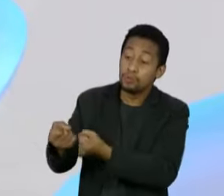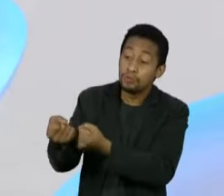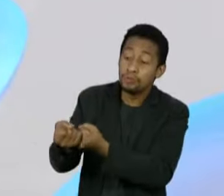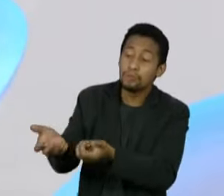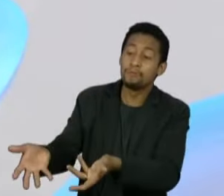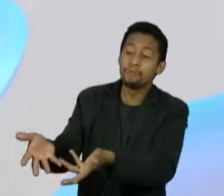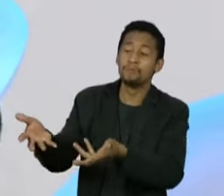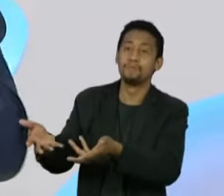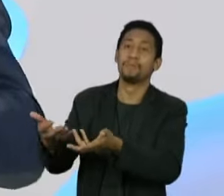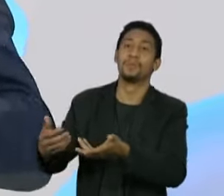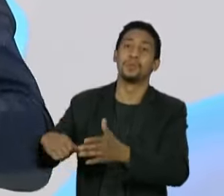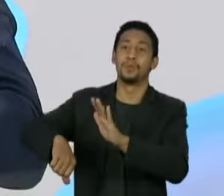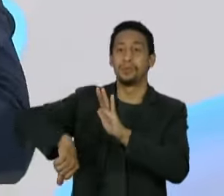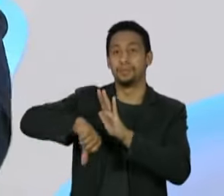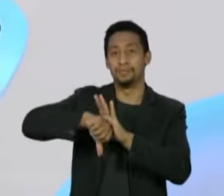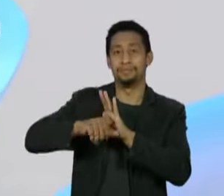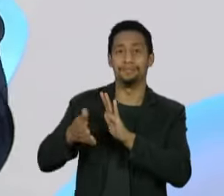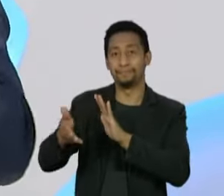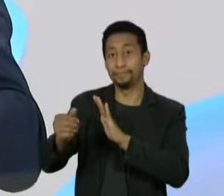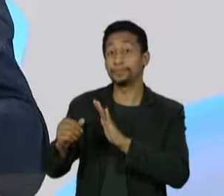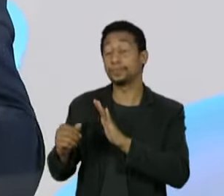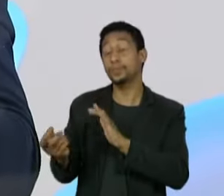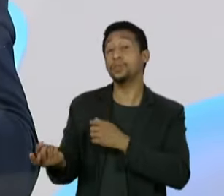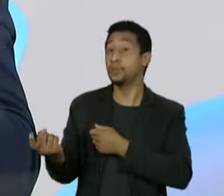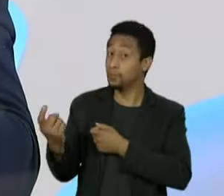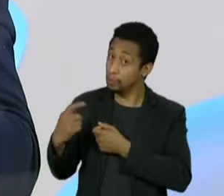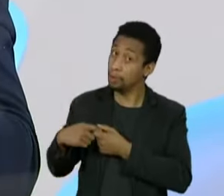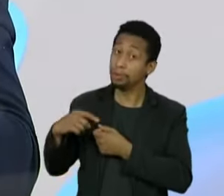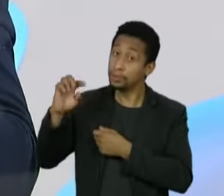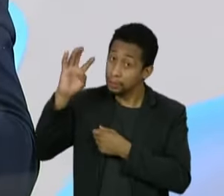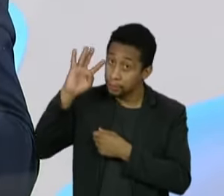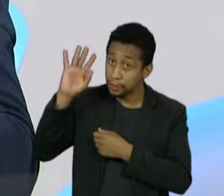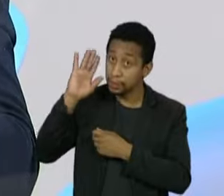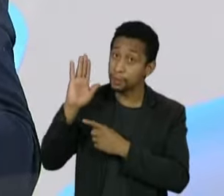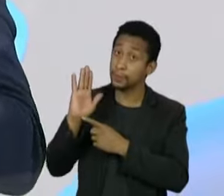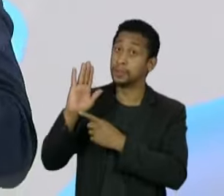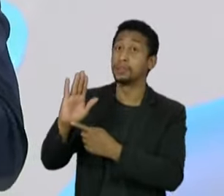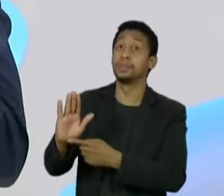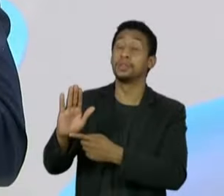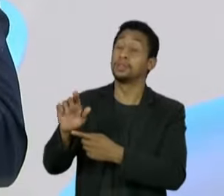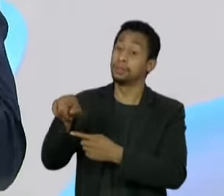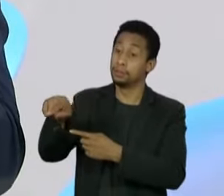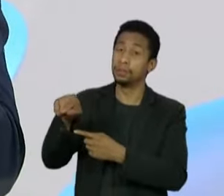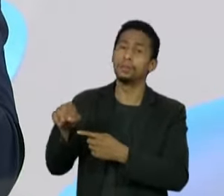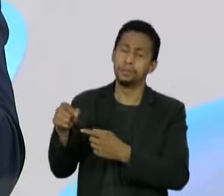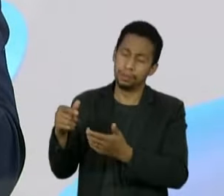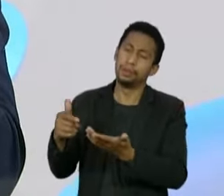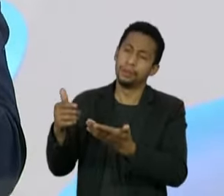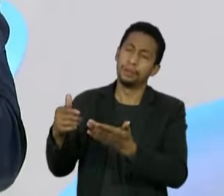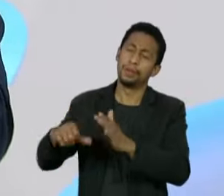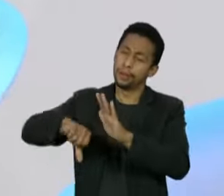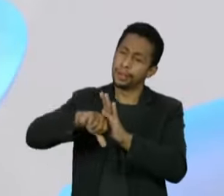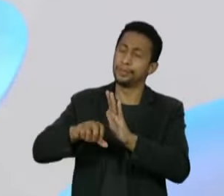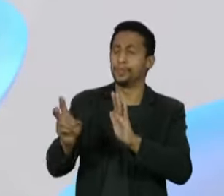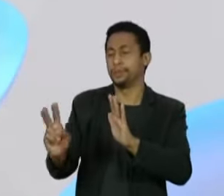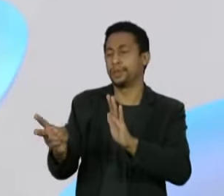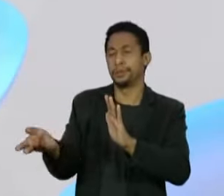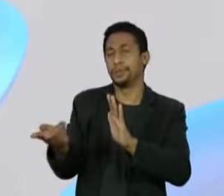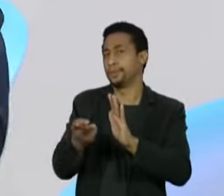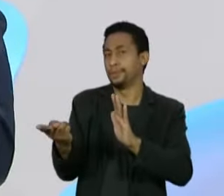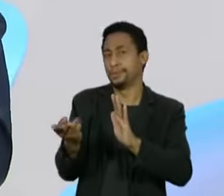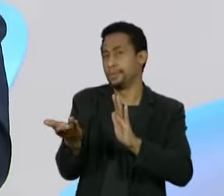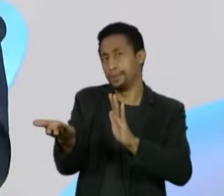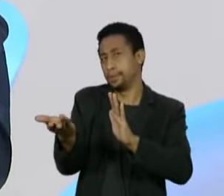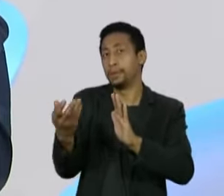e aí volta àquela premissa da teoria unitária humanística, aí, de qualquer forma, concorre para o crime e responde pelo mesmo crime, podendo,